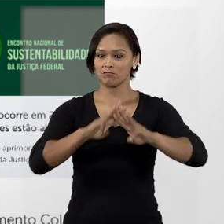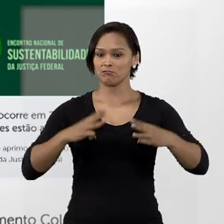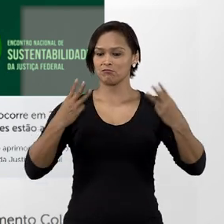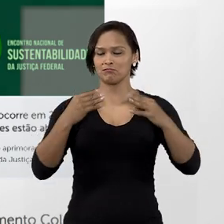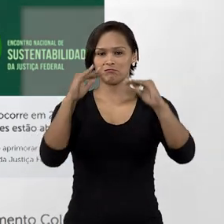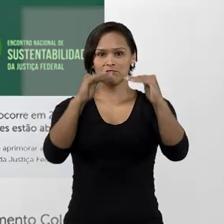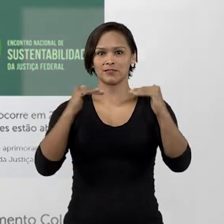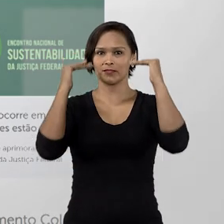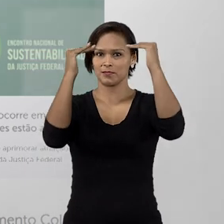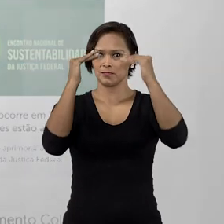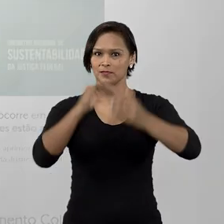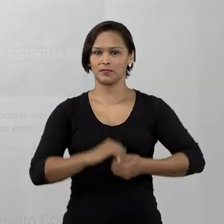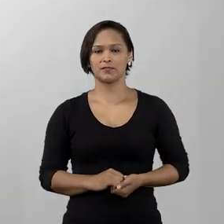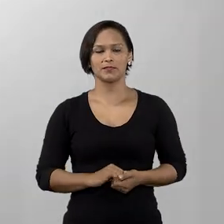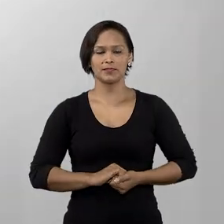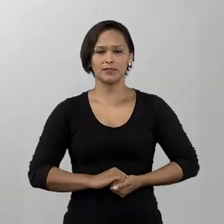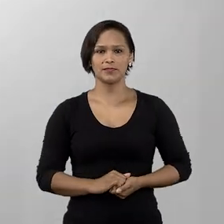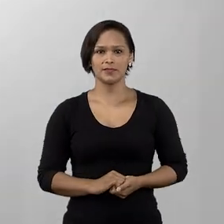tribunal?